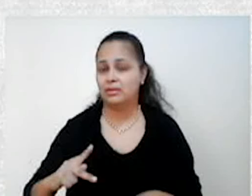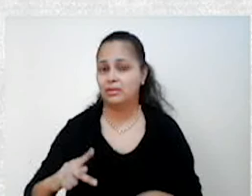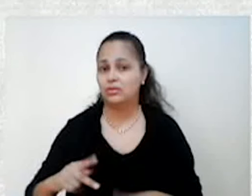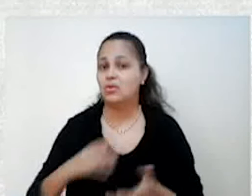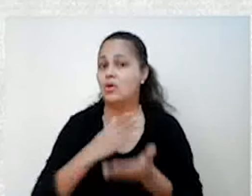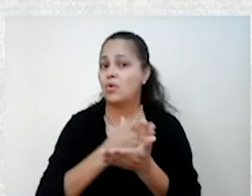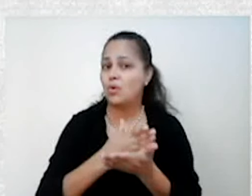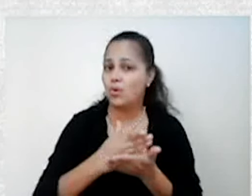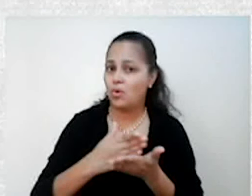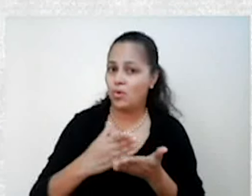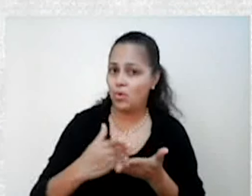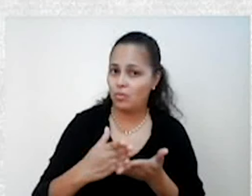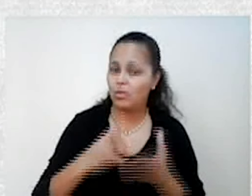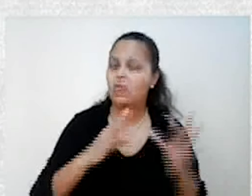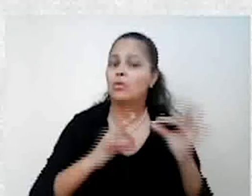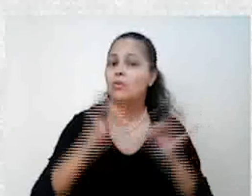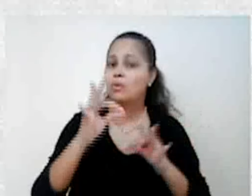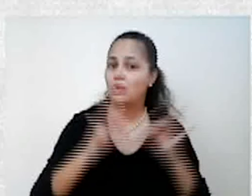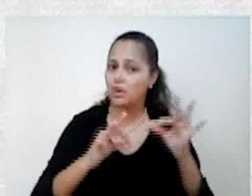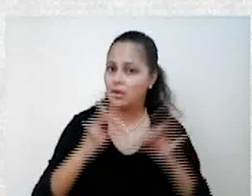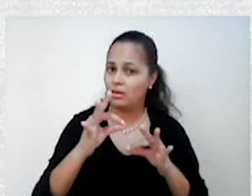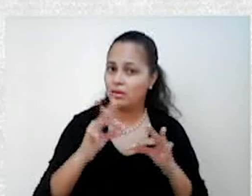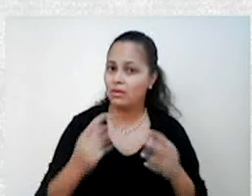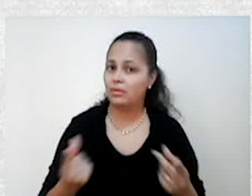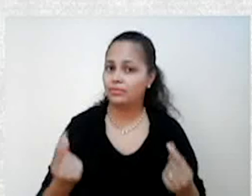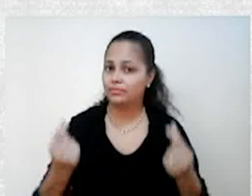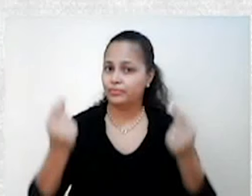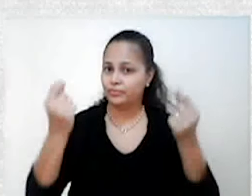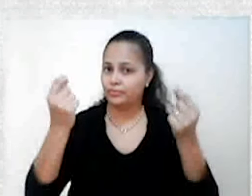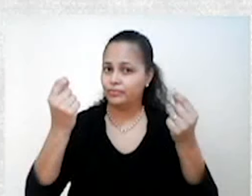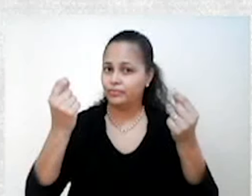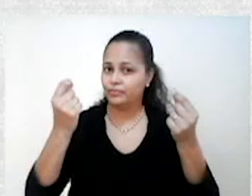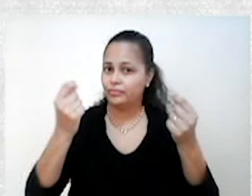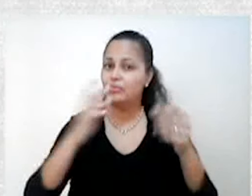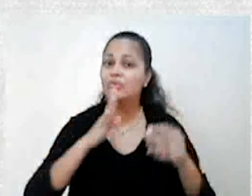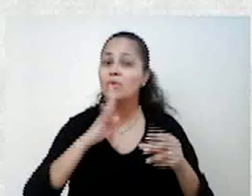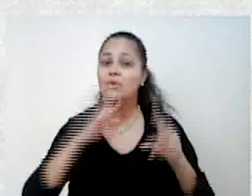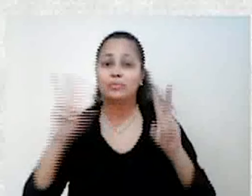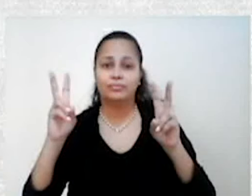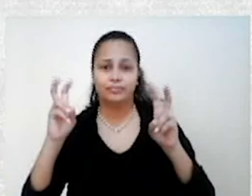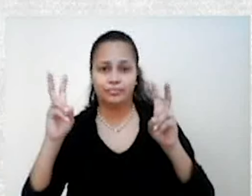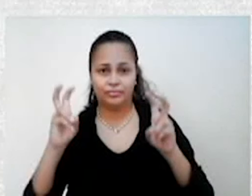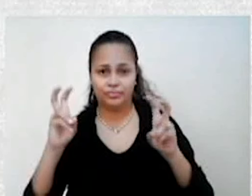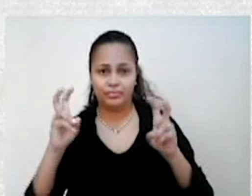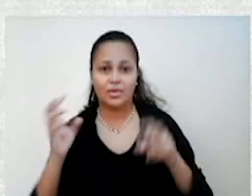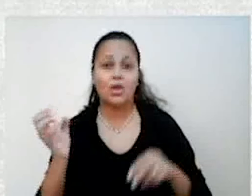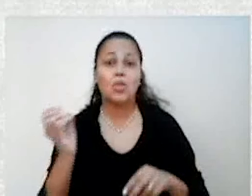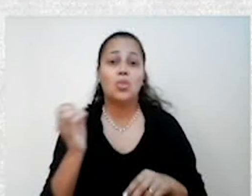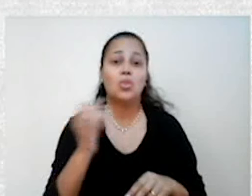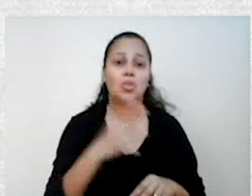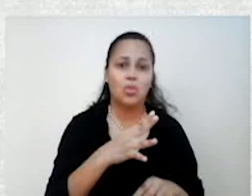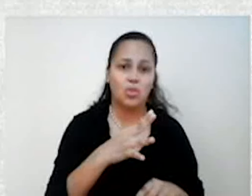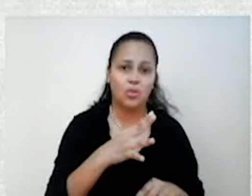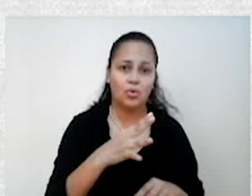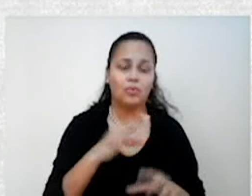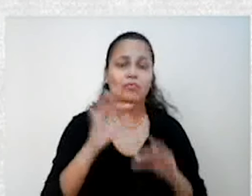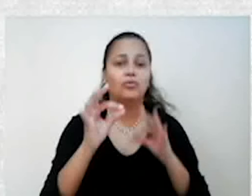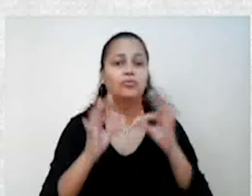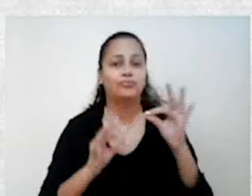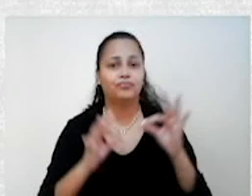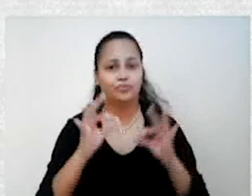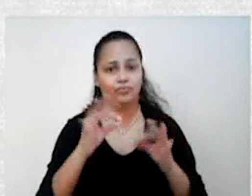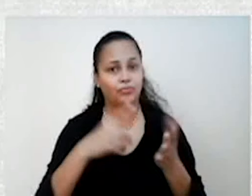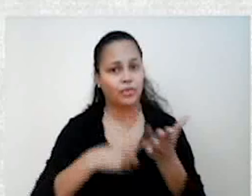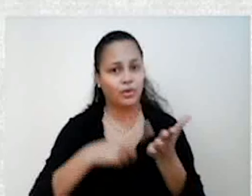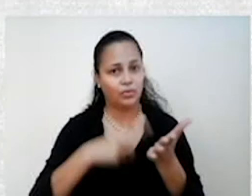plano de recuperação econômica, que ficou conhecido como New Deal. A tradução é Novo Acordo. Que